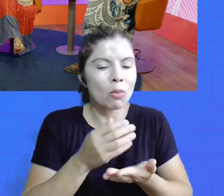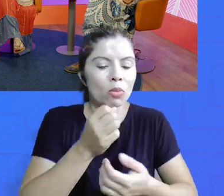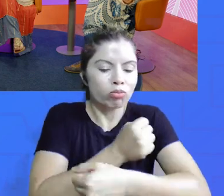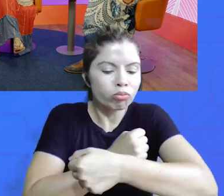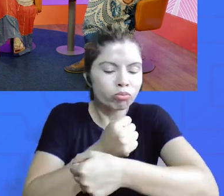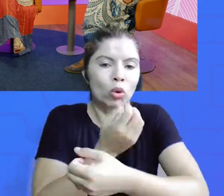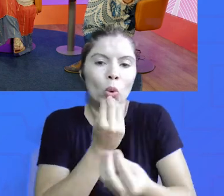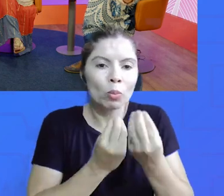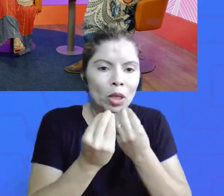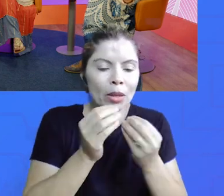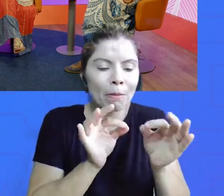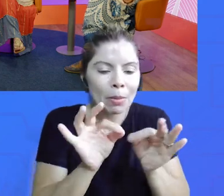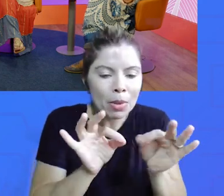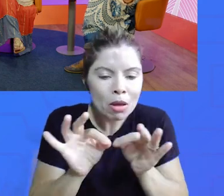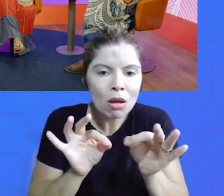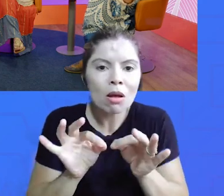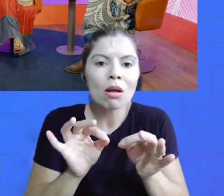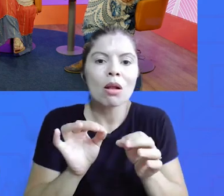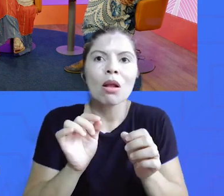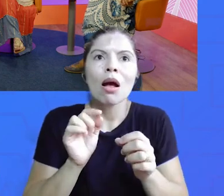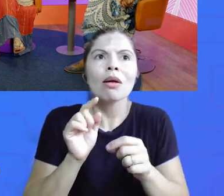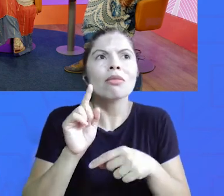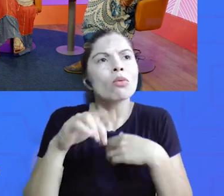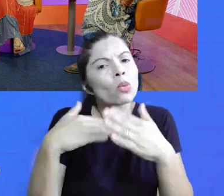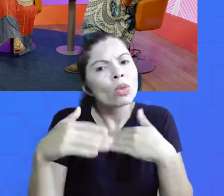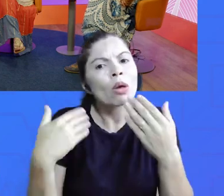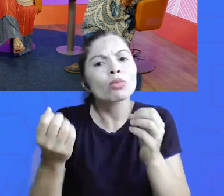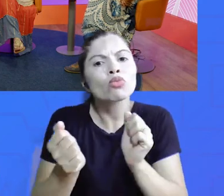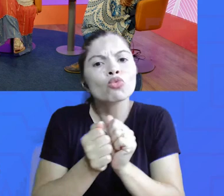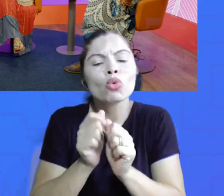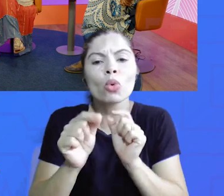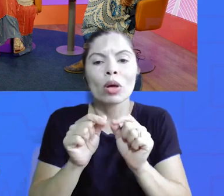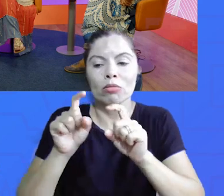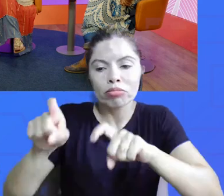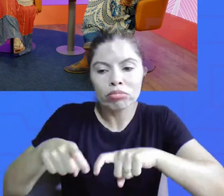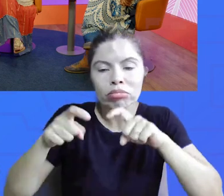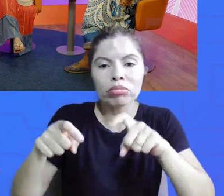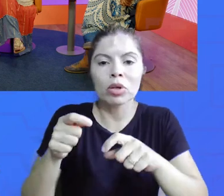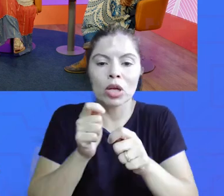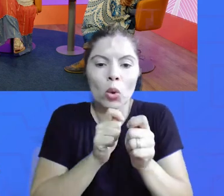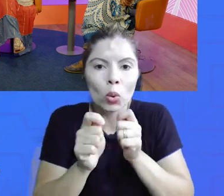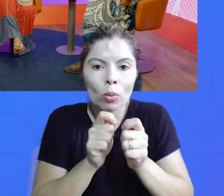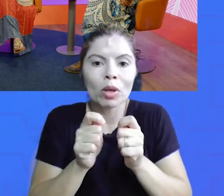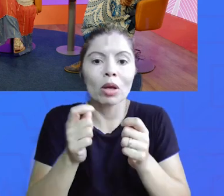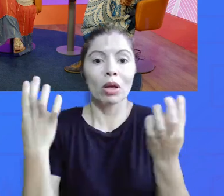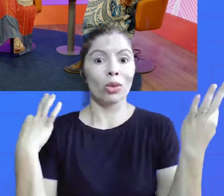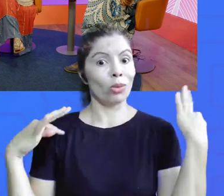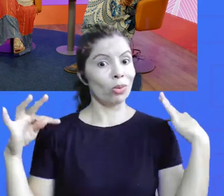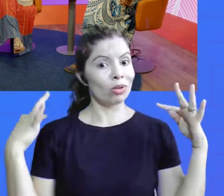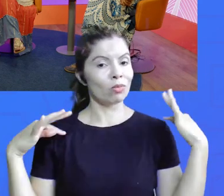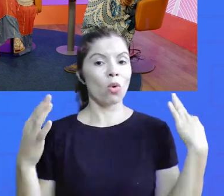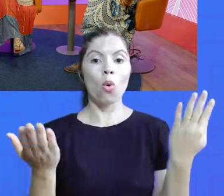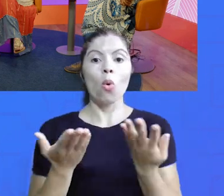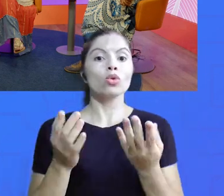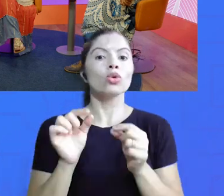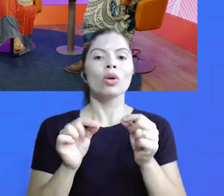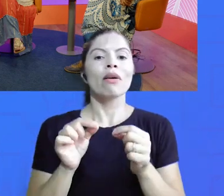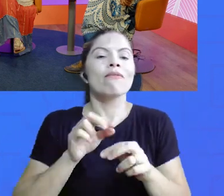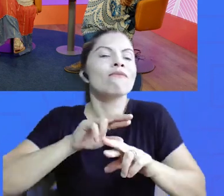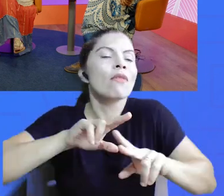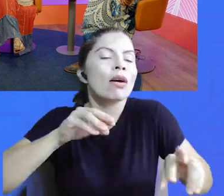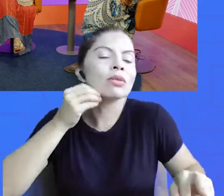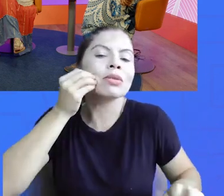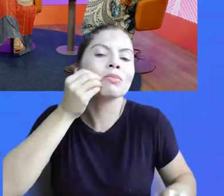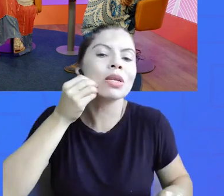comida. Juntamos agricultura, gastronomia e turismo. E hoje oferecemos uma